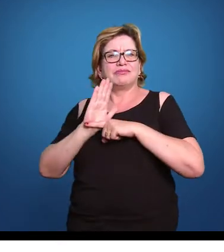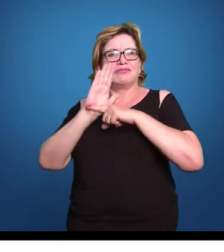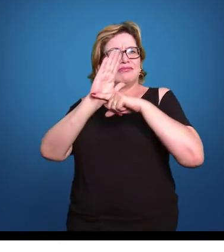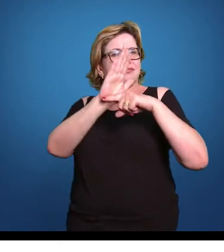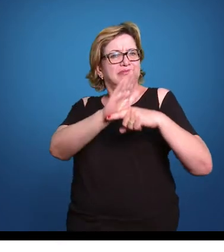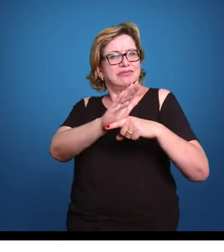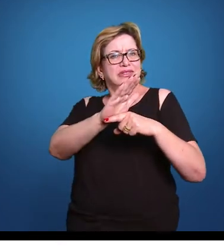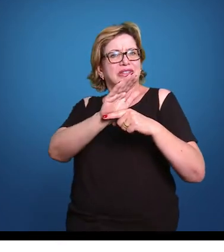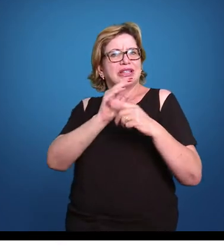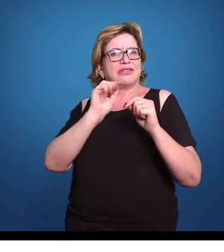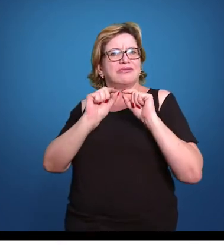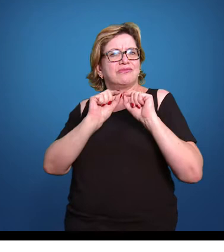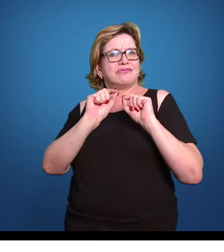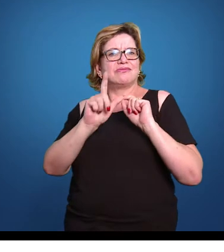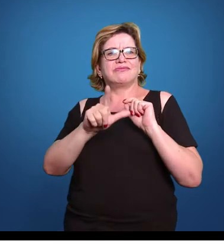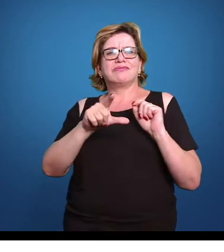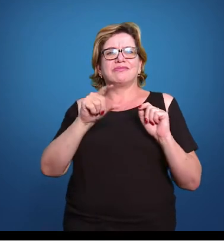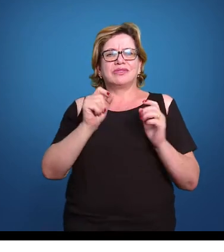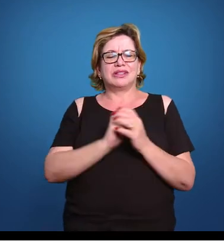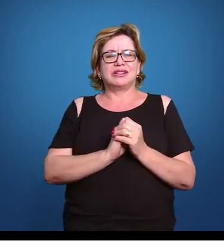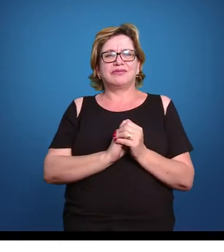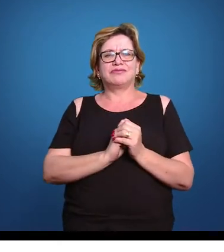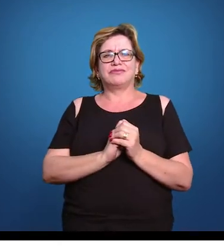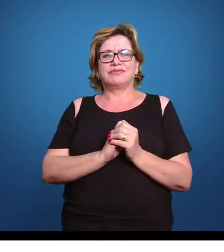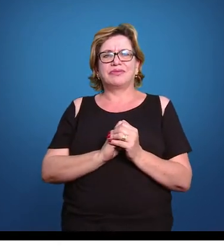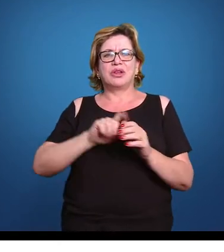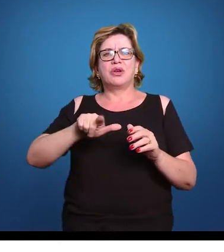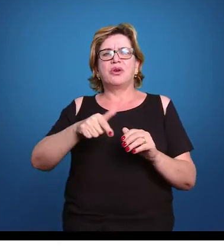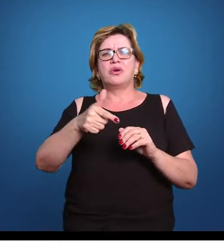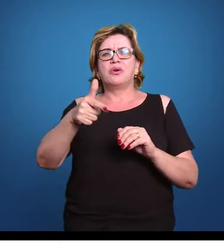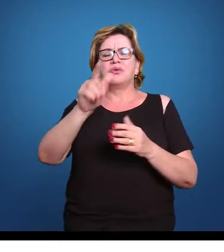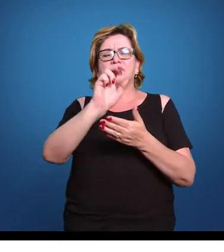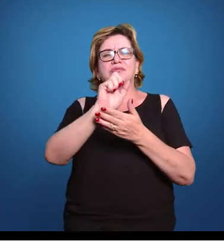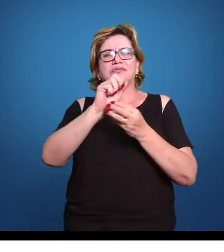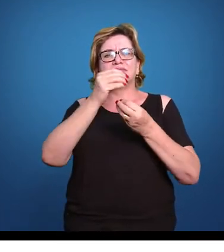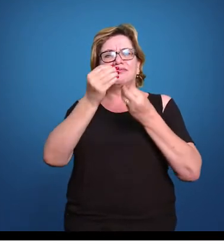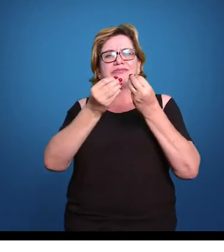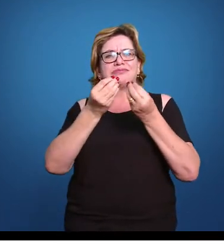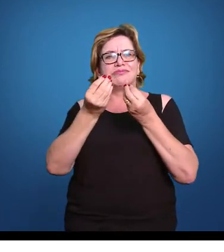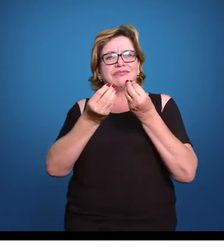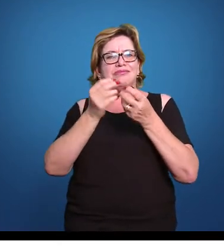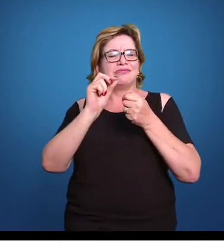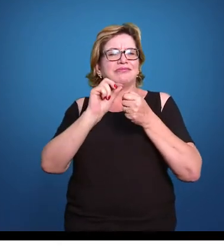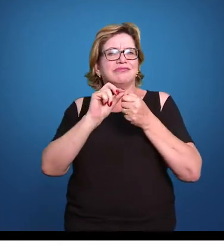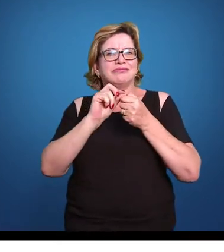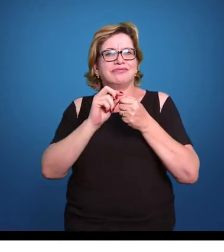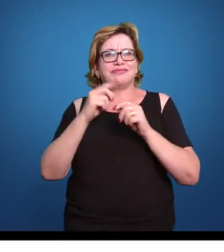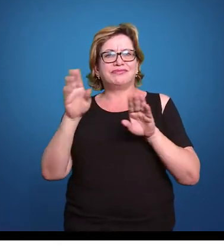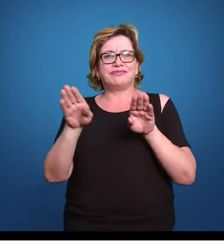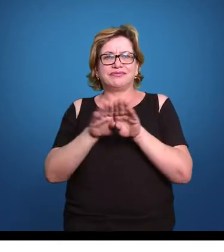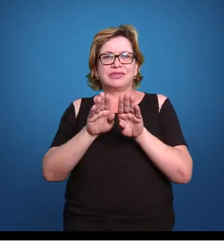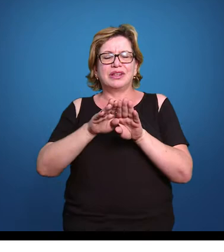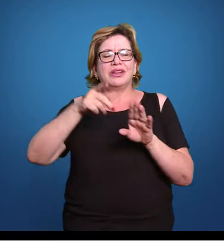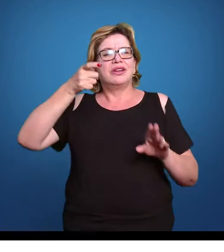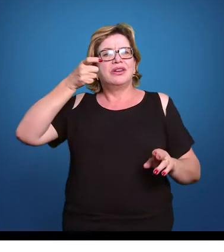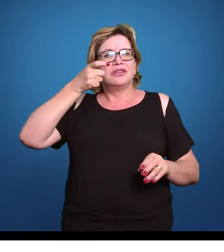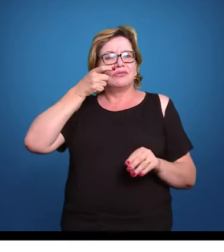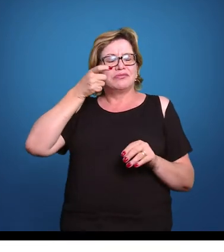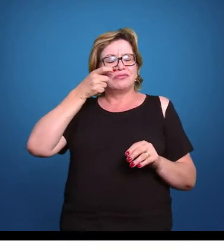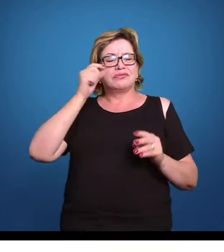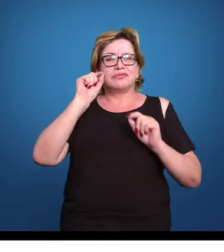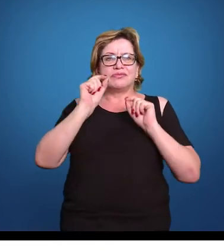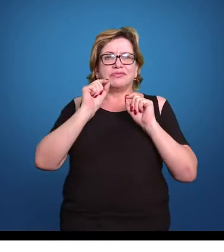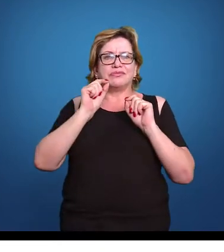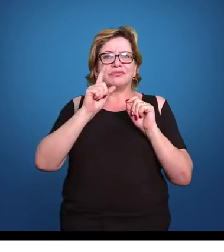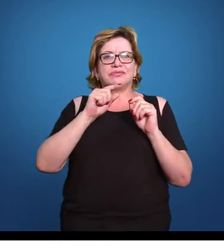muito essas atividades. Outra forma de atividade que nós também observamos no cenário, e